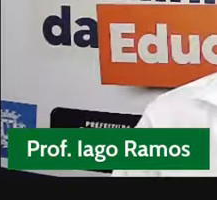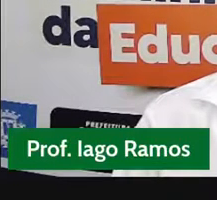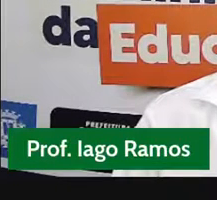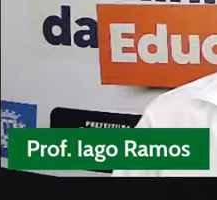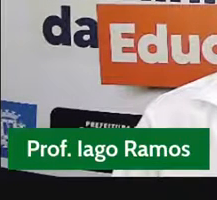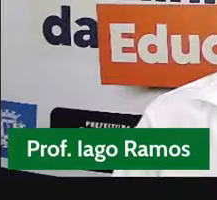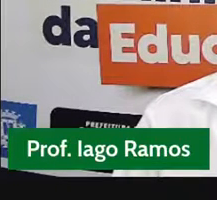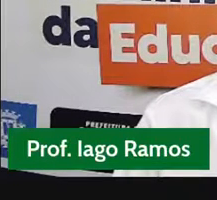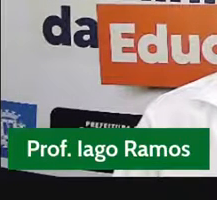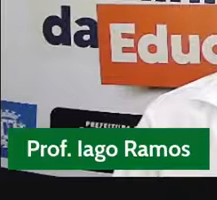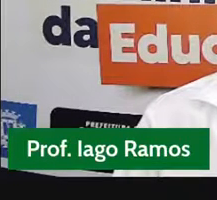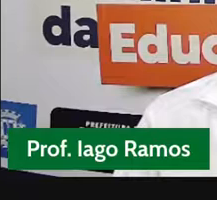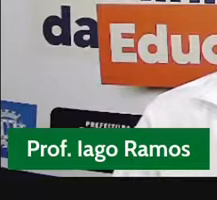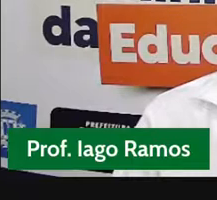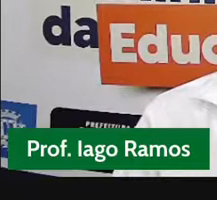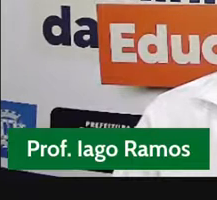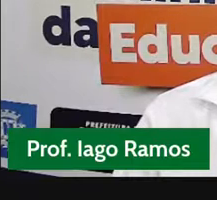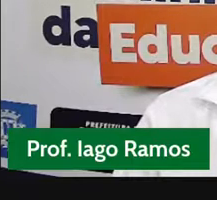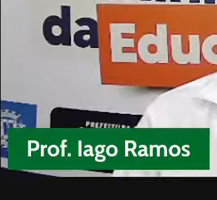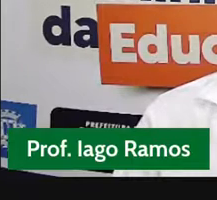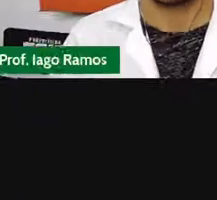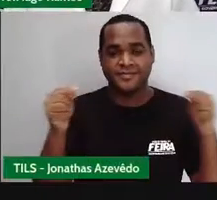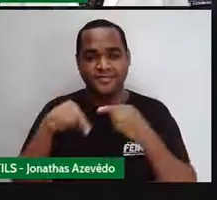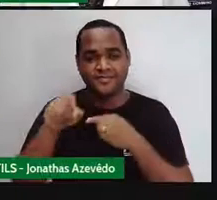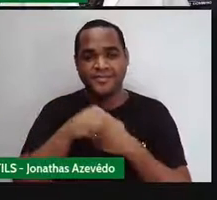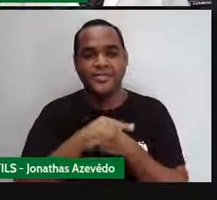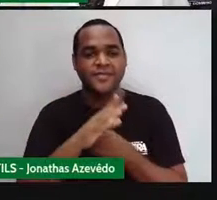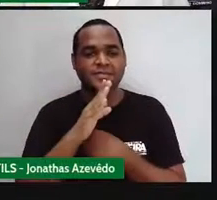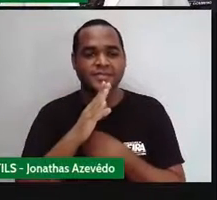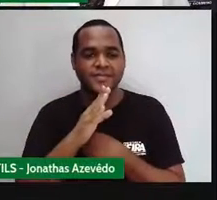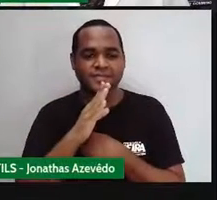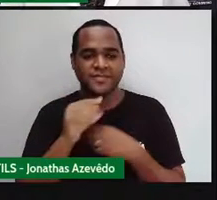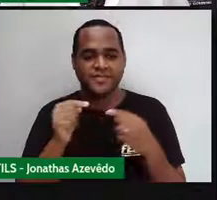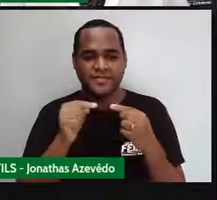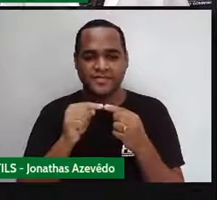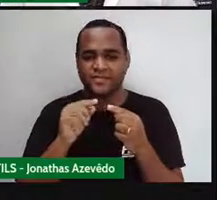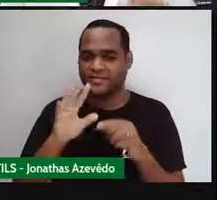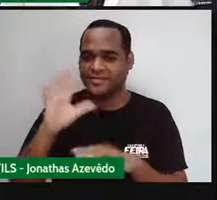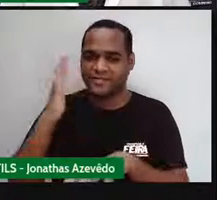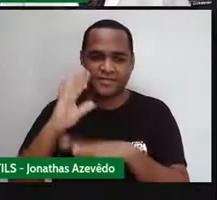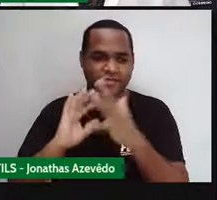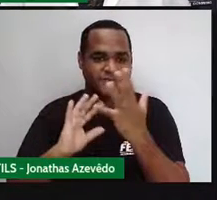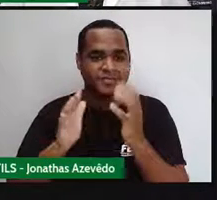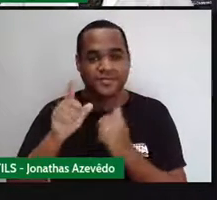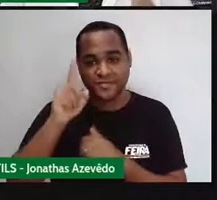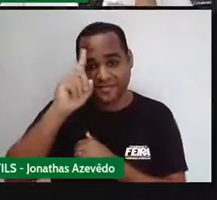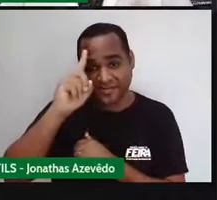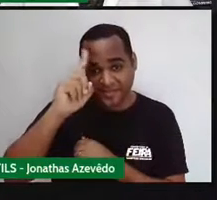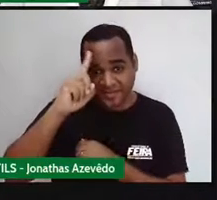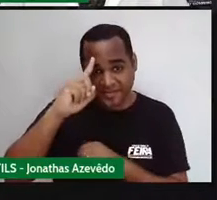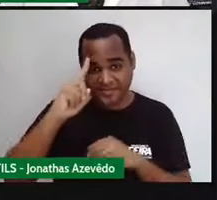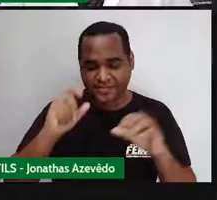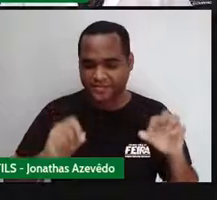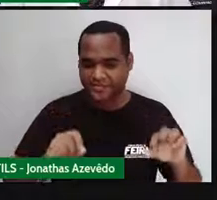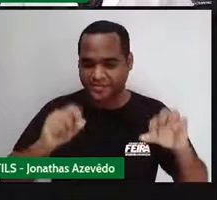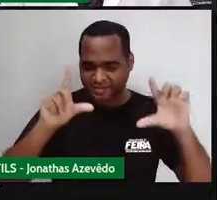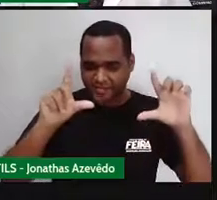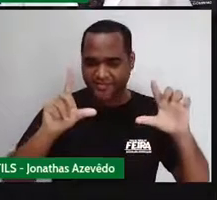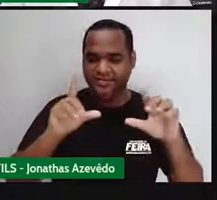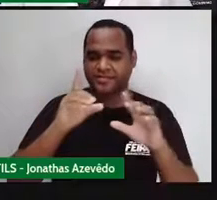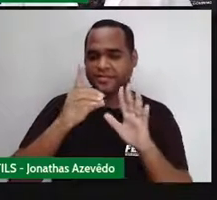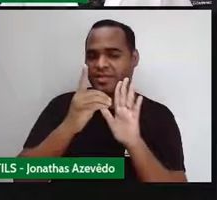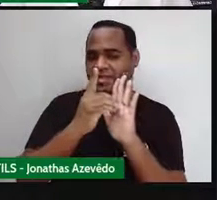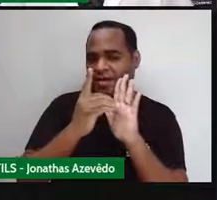que é essa daqui, onde geralmente as nossas aulas acontecem no nosso quadro aí, um quadro digital, né?